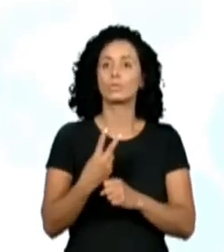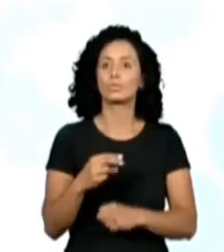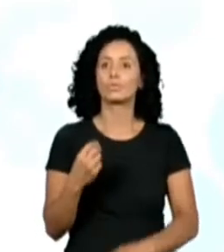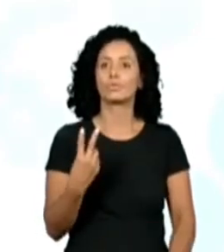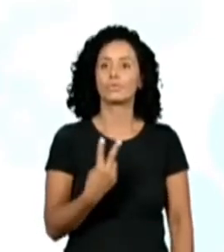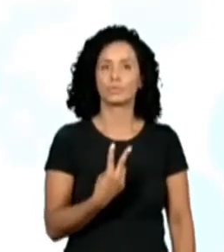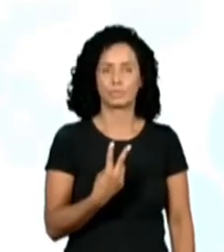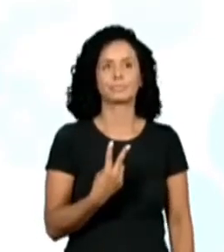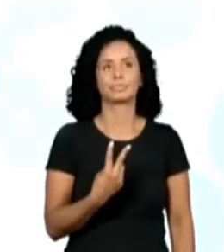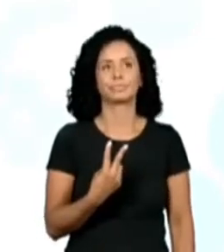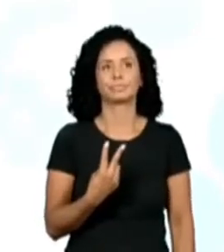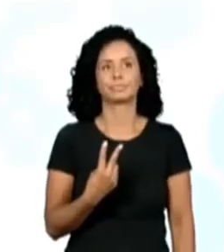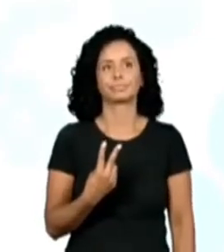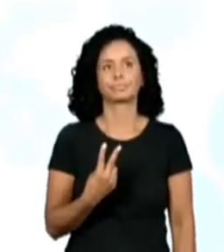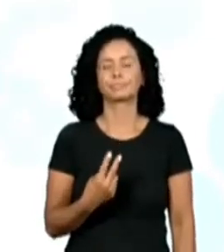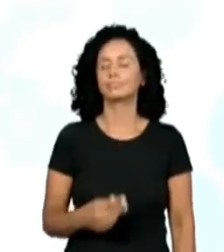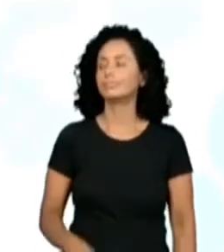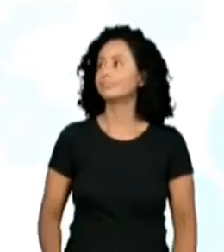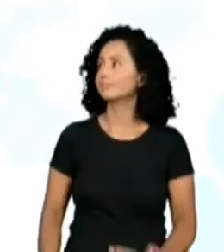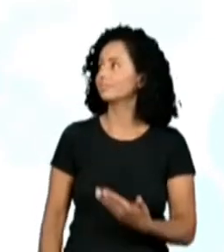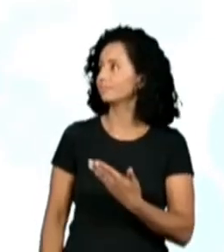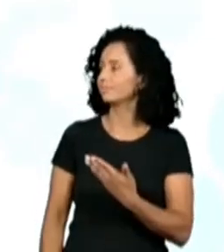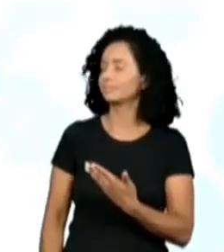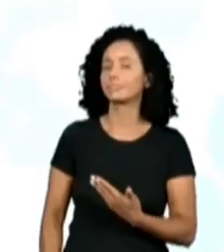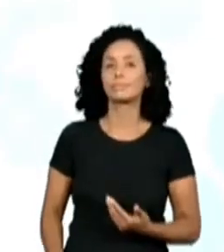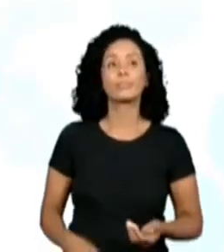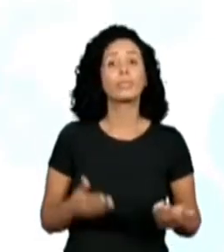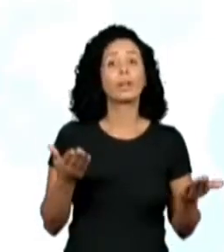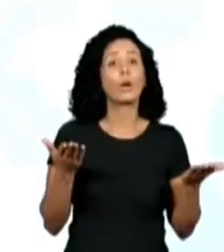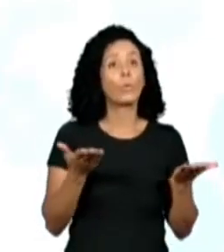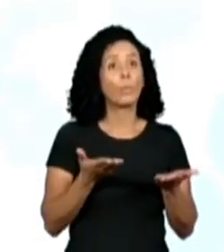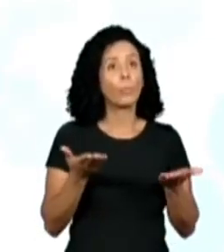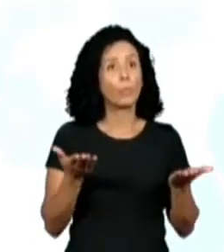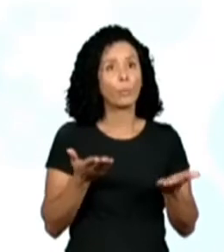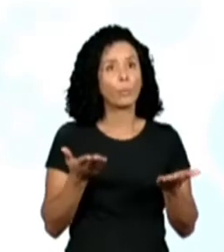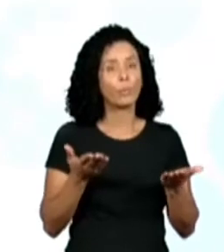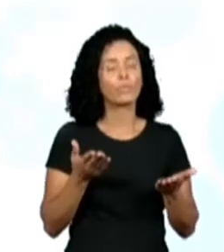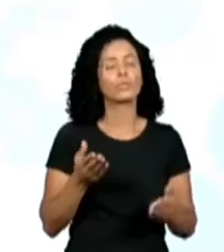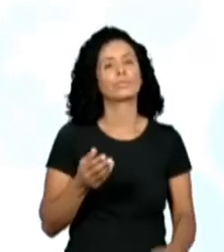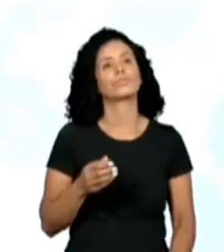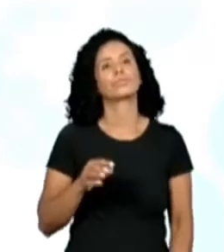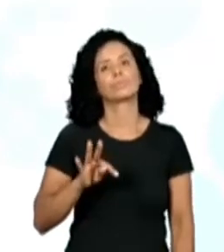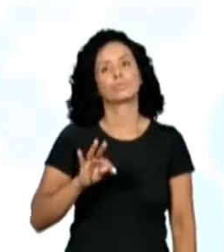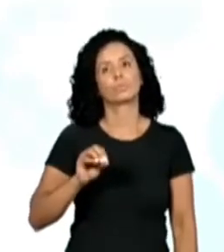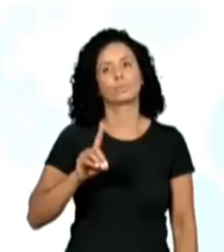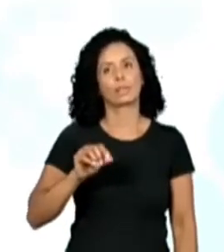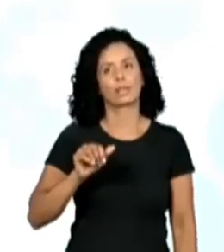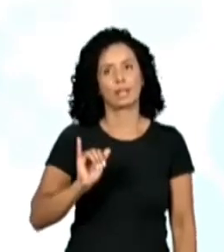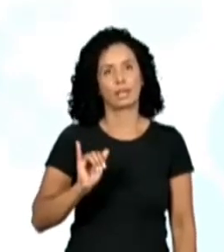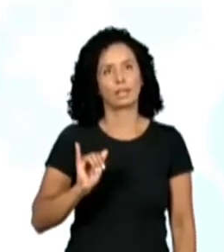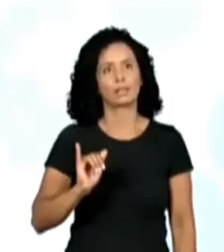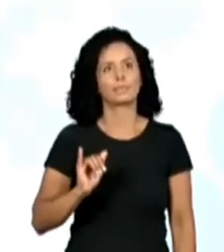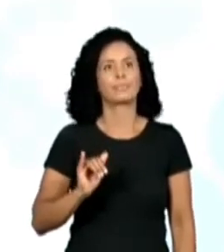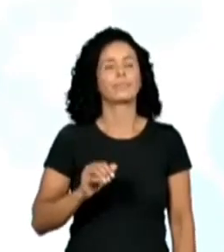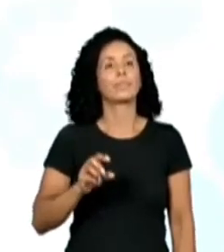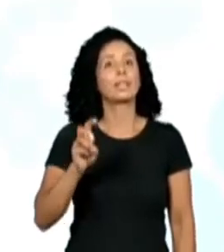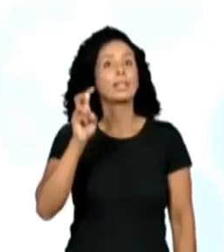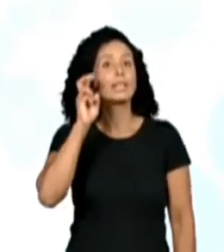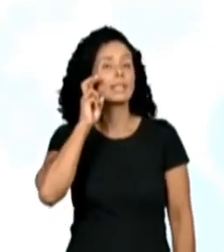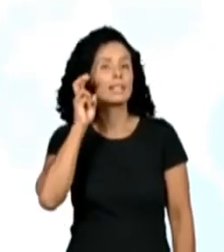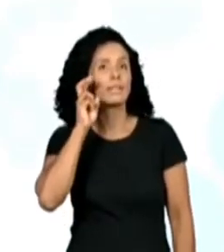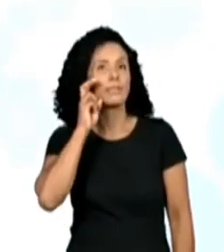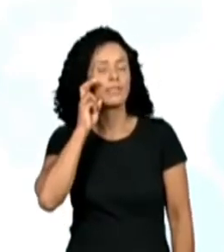28th, 2022. Hoje é quinta-feira, 28 de abril de 2022.